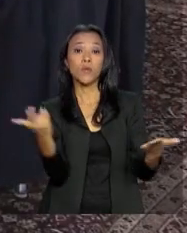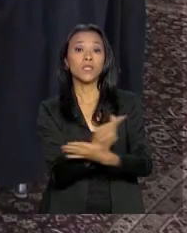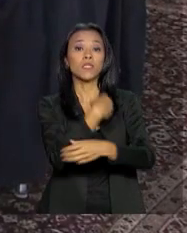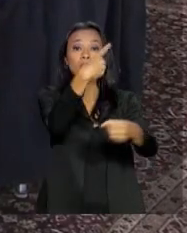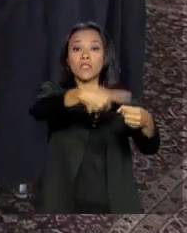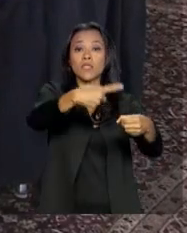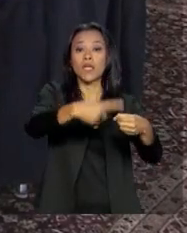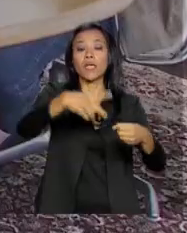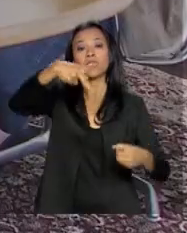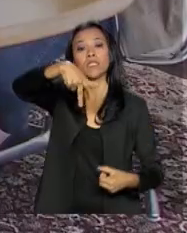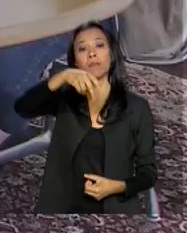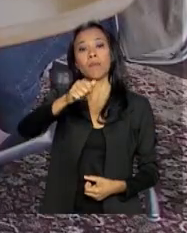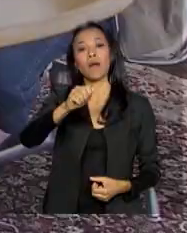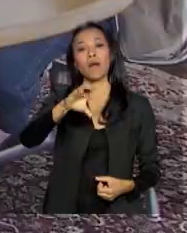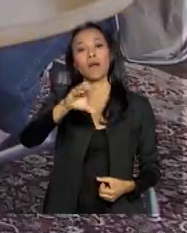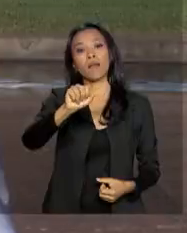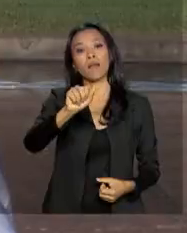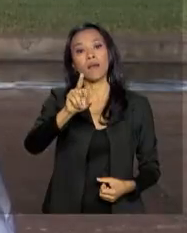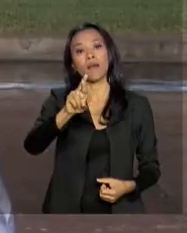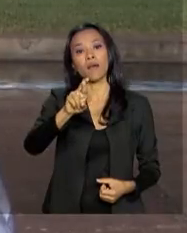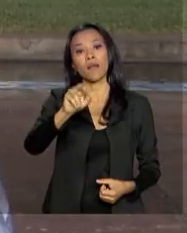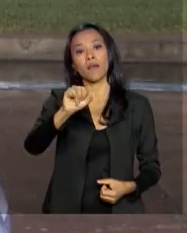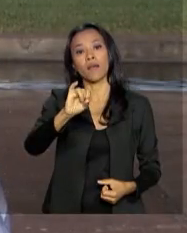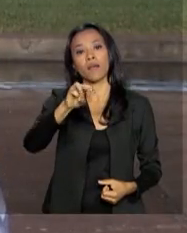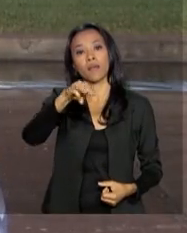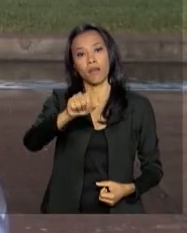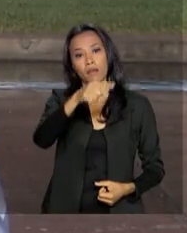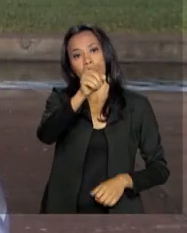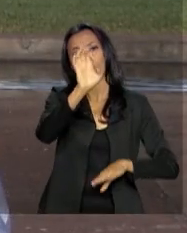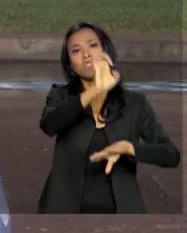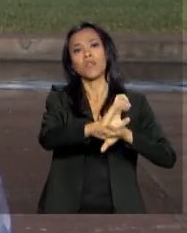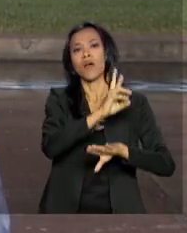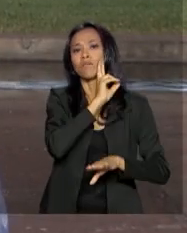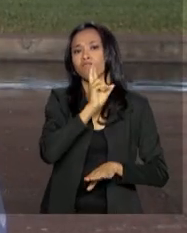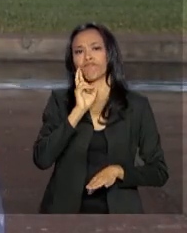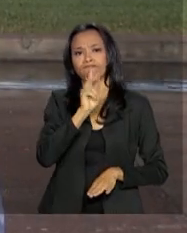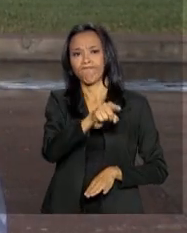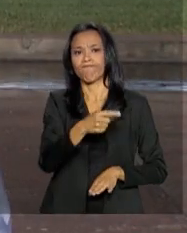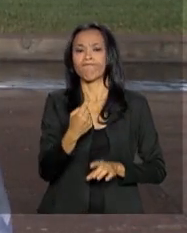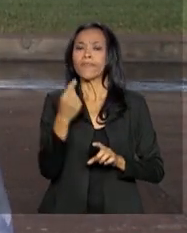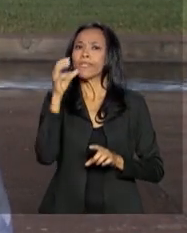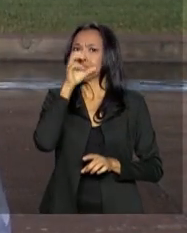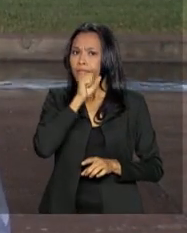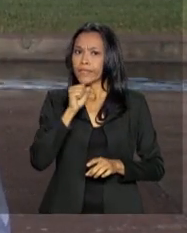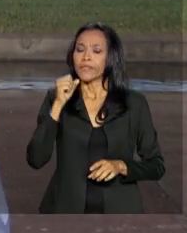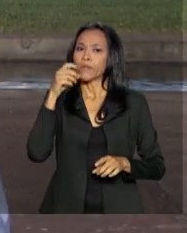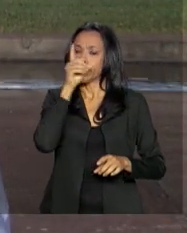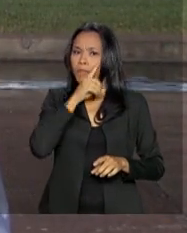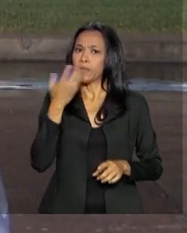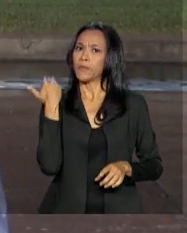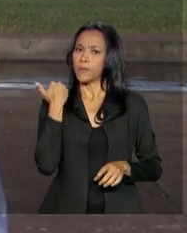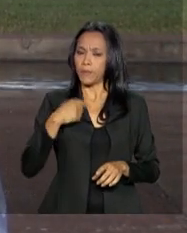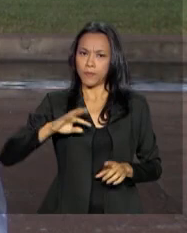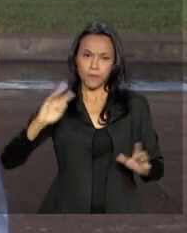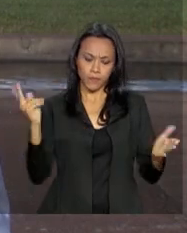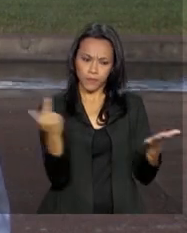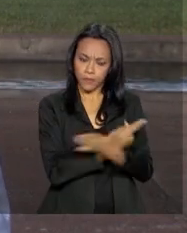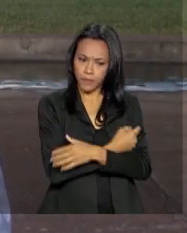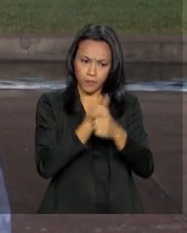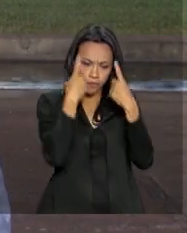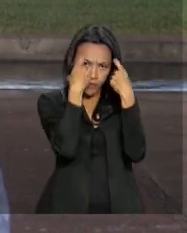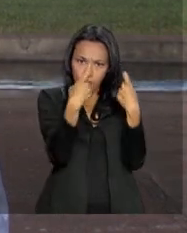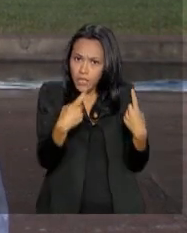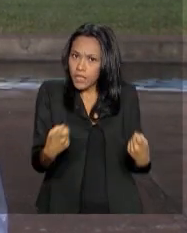Roraima, e que faz fronteira com a Venezuela. No final de semana, foram registrados atos de violência e destruição a acampamentos de imigrantes